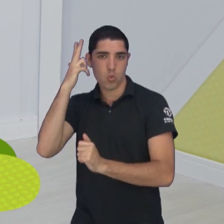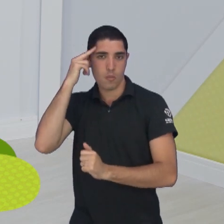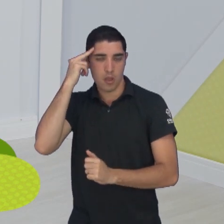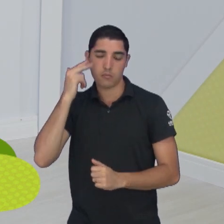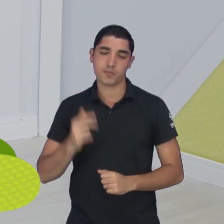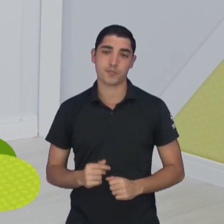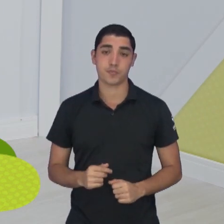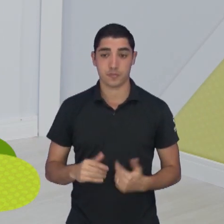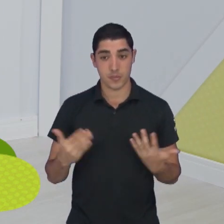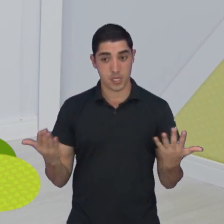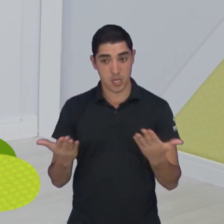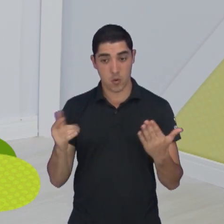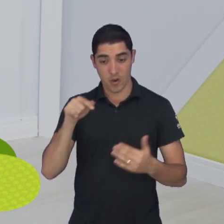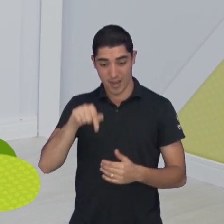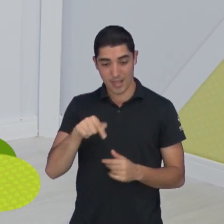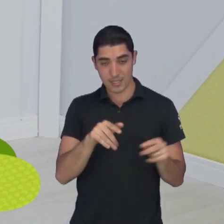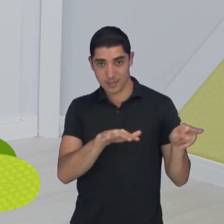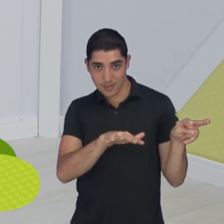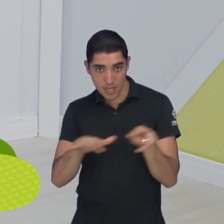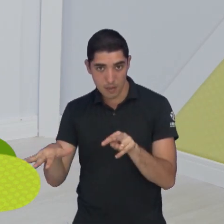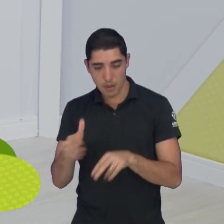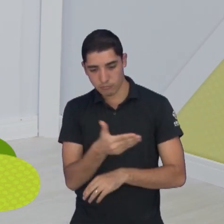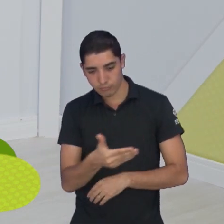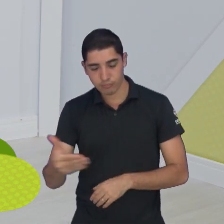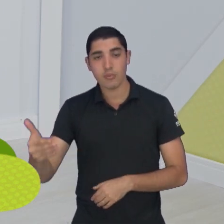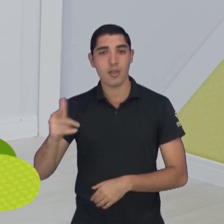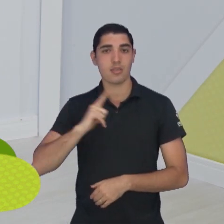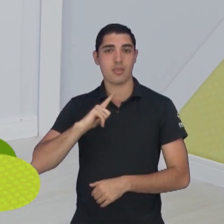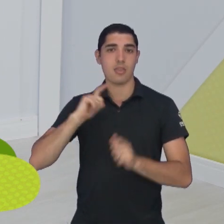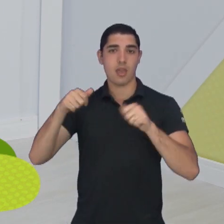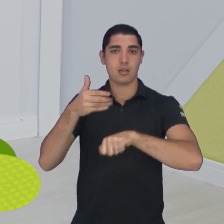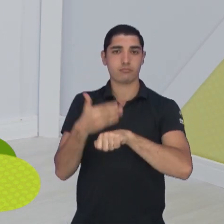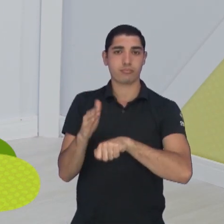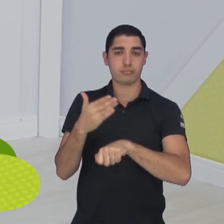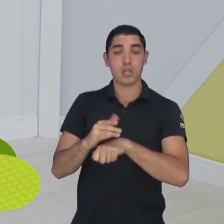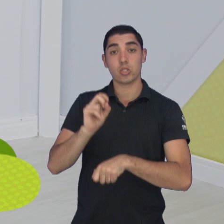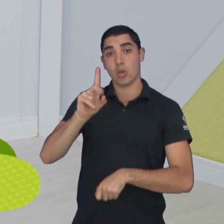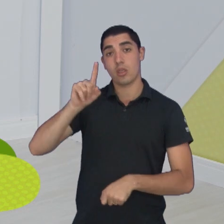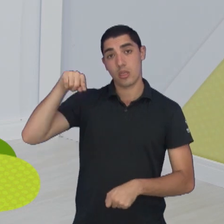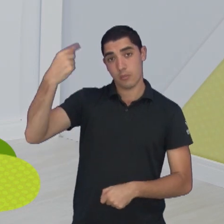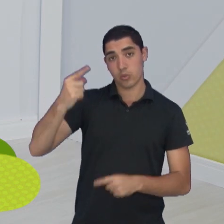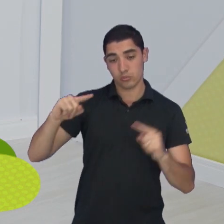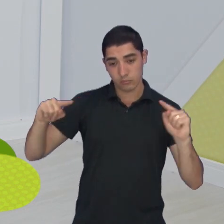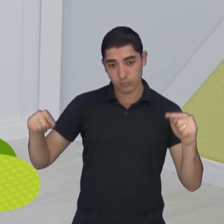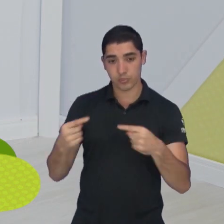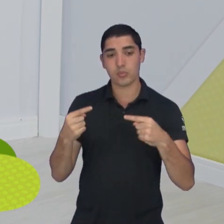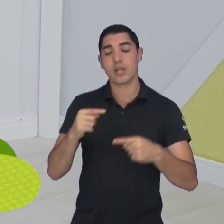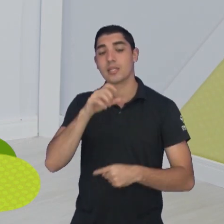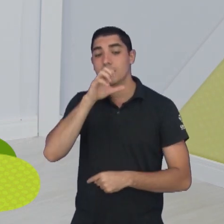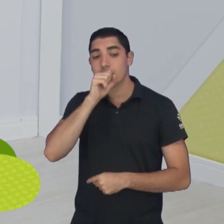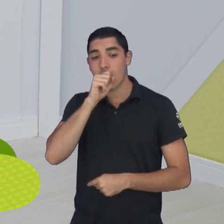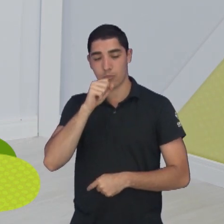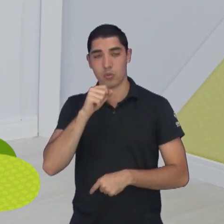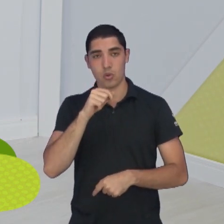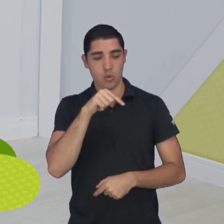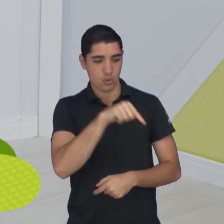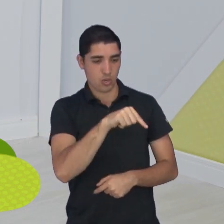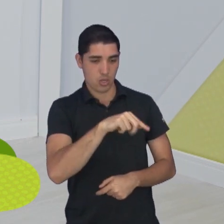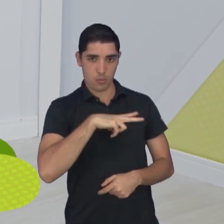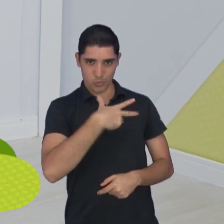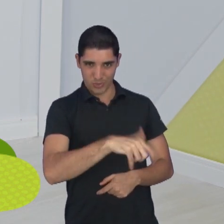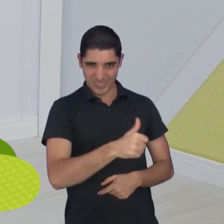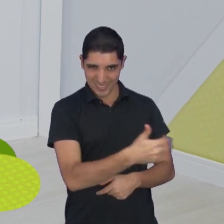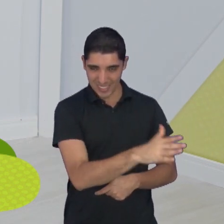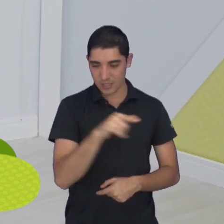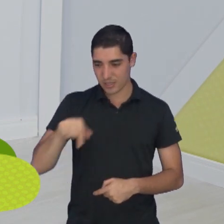agora o São José vai ter a semana inteira para poder trabalhar. Não tem jogo no meio de semana. Vai pegar a Portuguesa Santista no próximo sábado, três da tarde. A Portuguesa Santista,